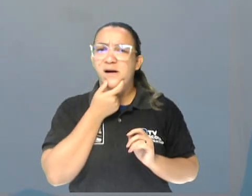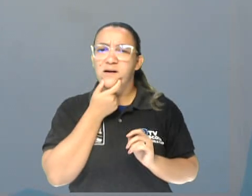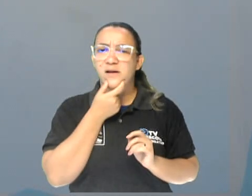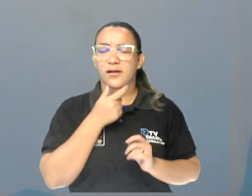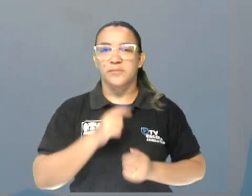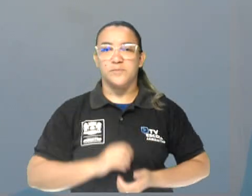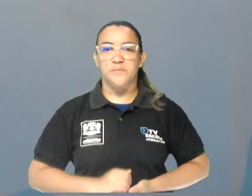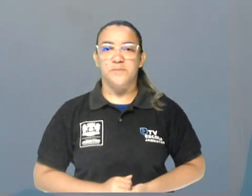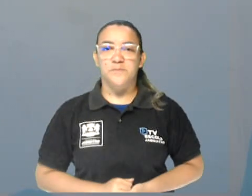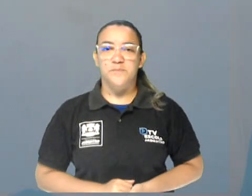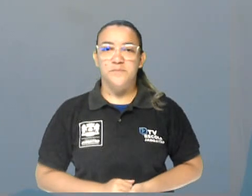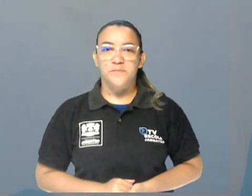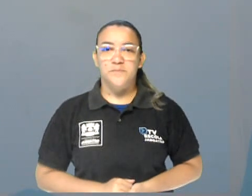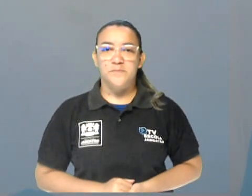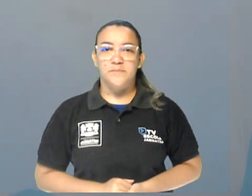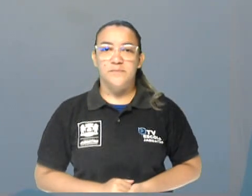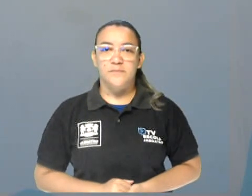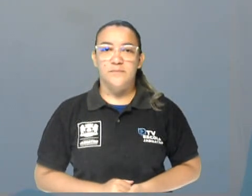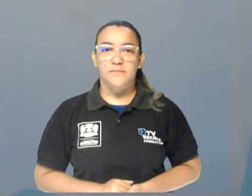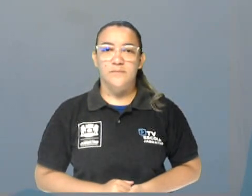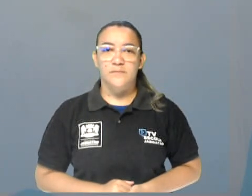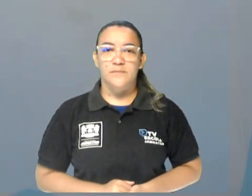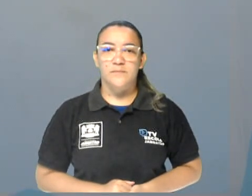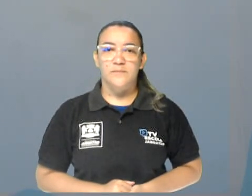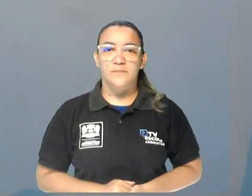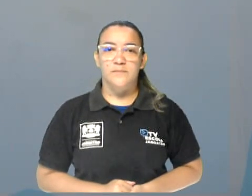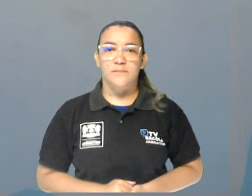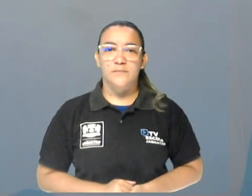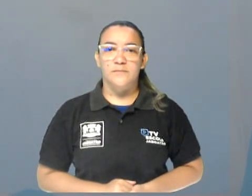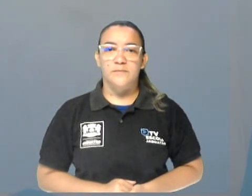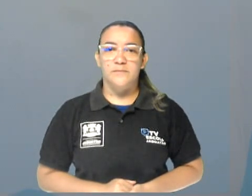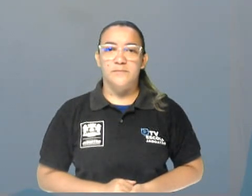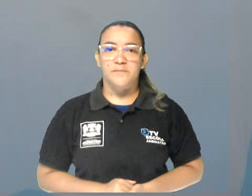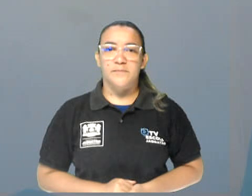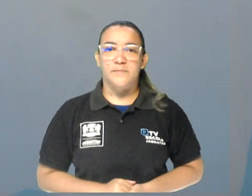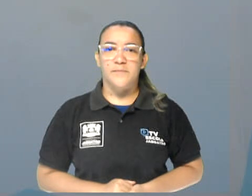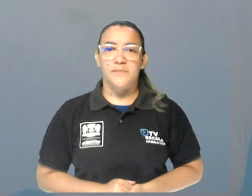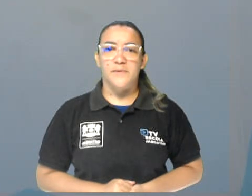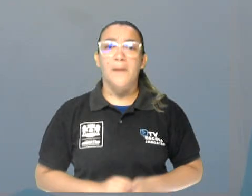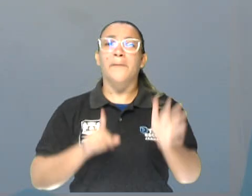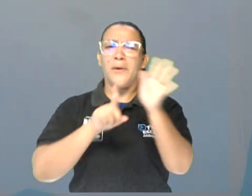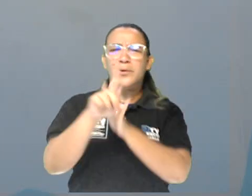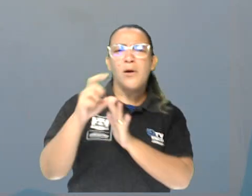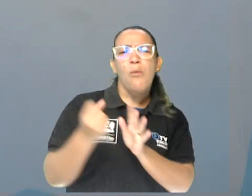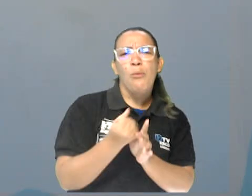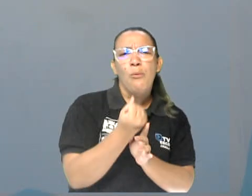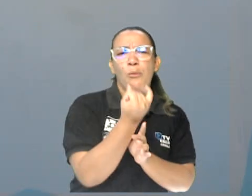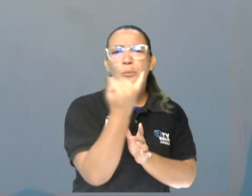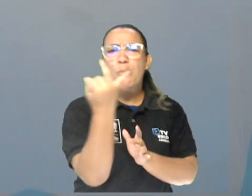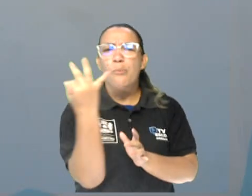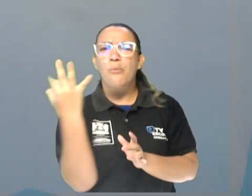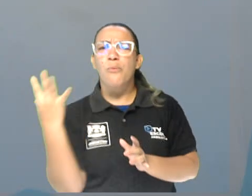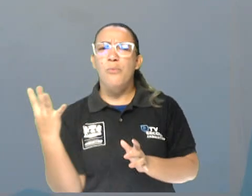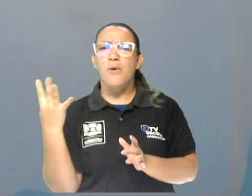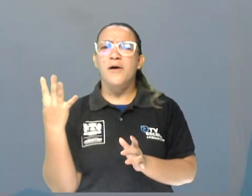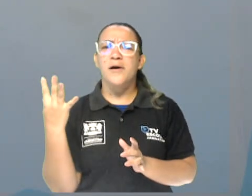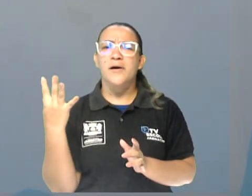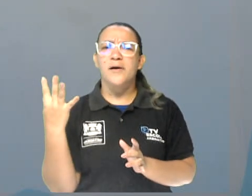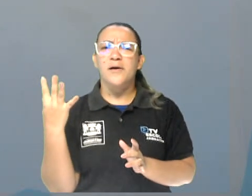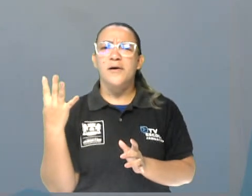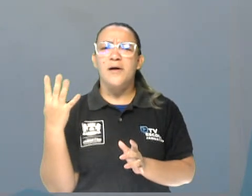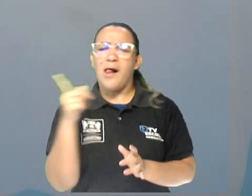How many schools? How many backeries? Olha só, eu perguntando quantas